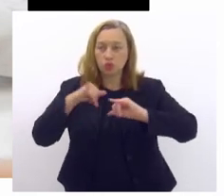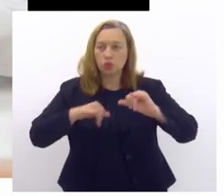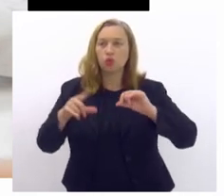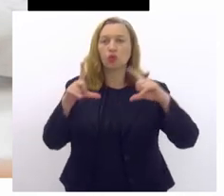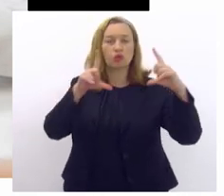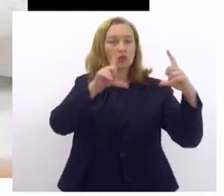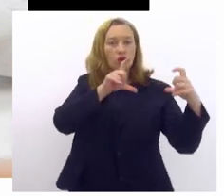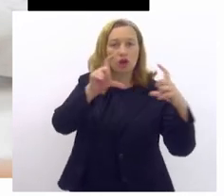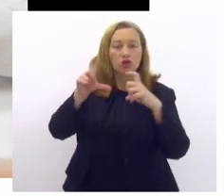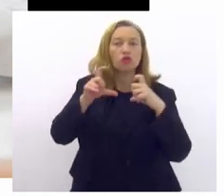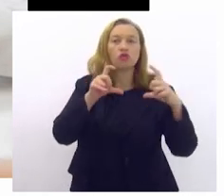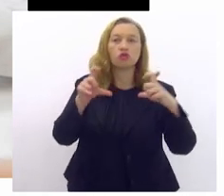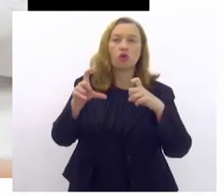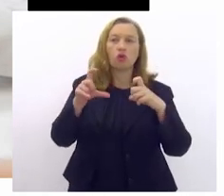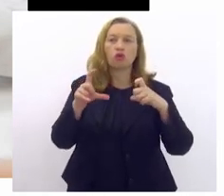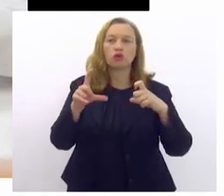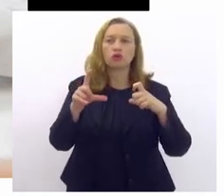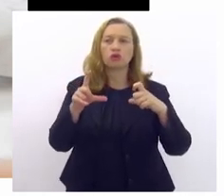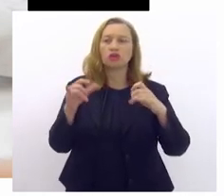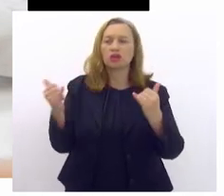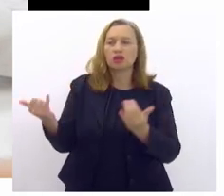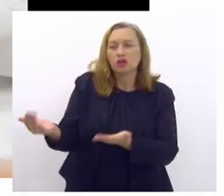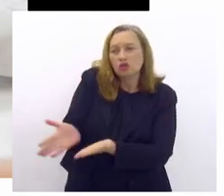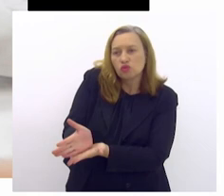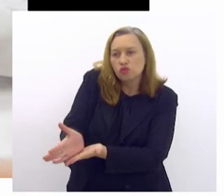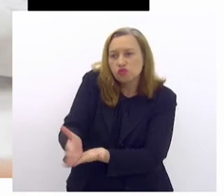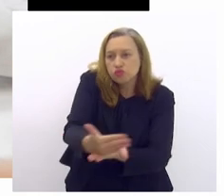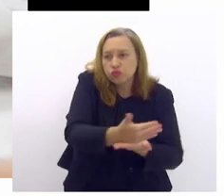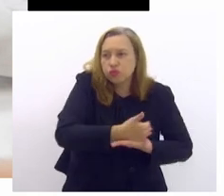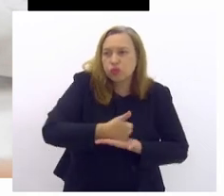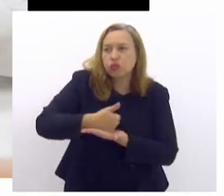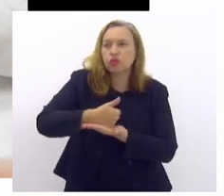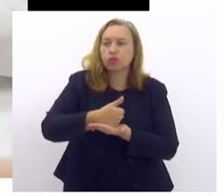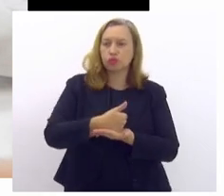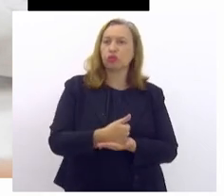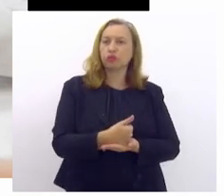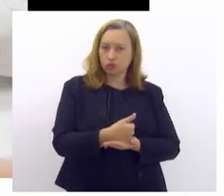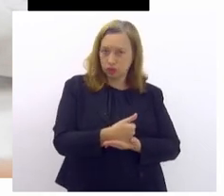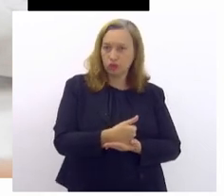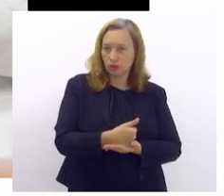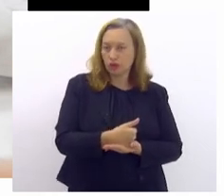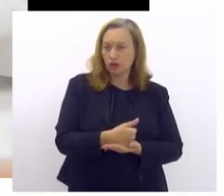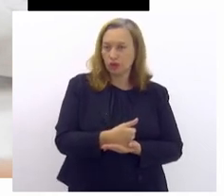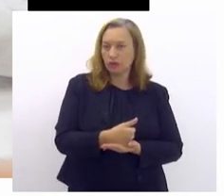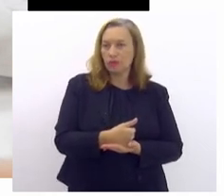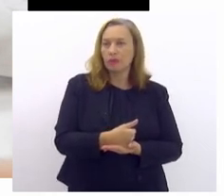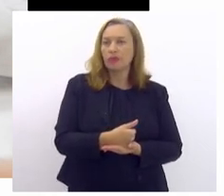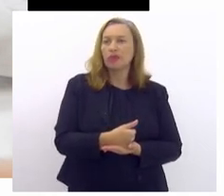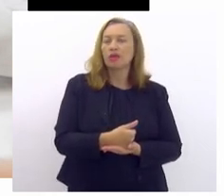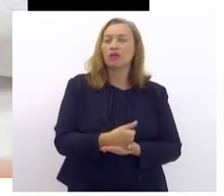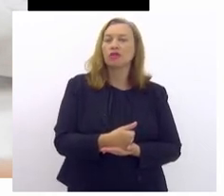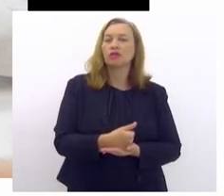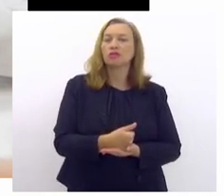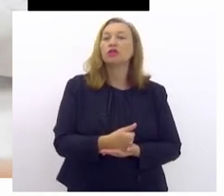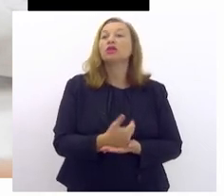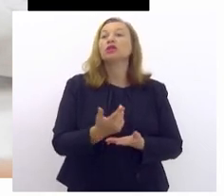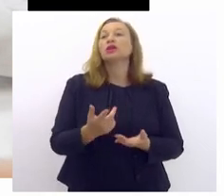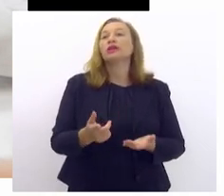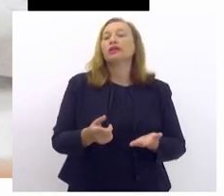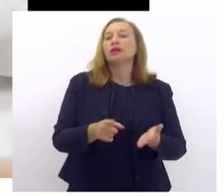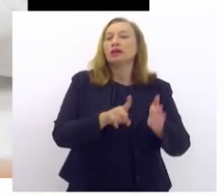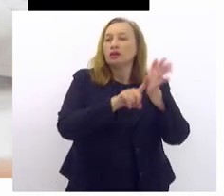fotografias, os dados que nós vamos estar achando com a aplicação desse questionário fim de risco,